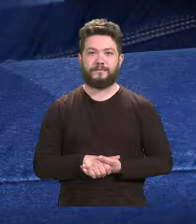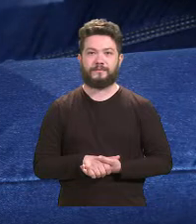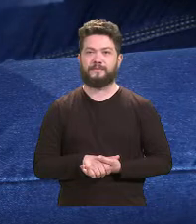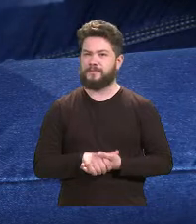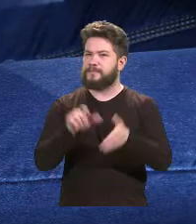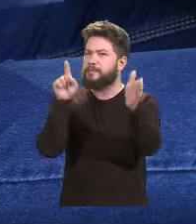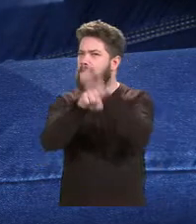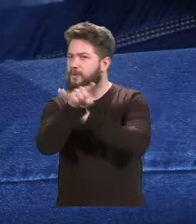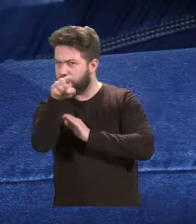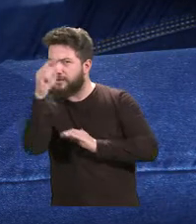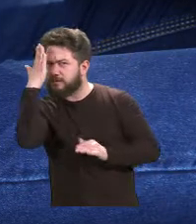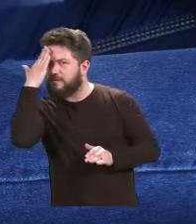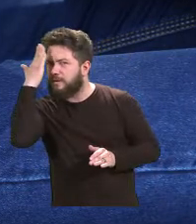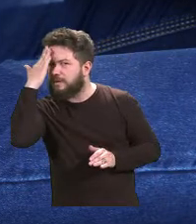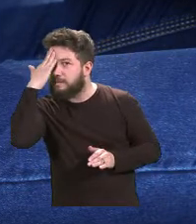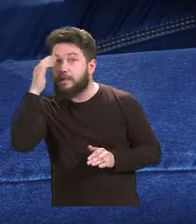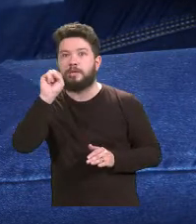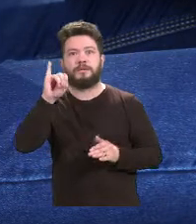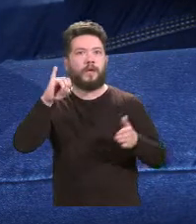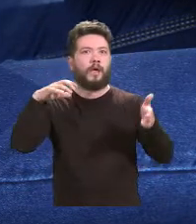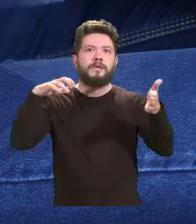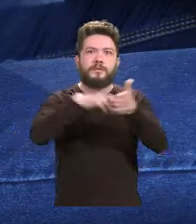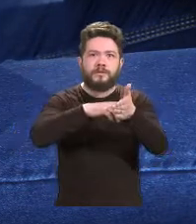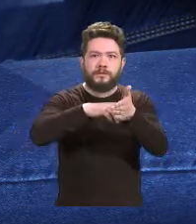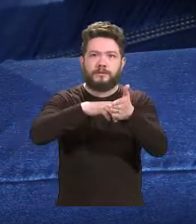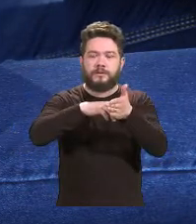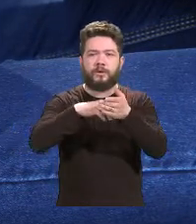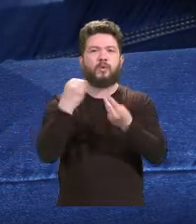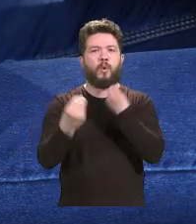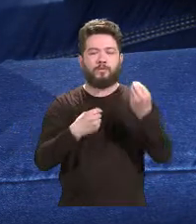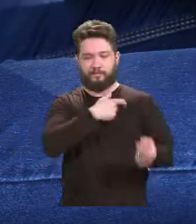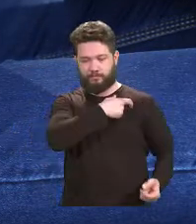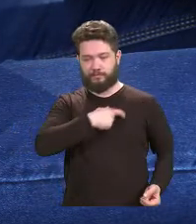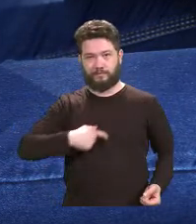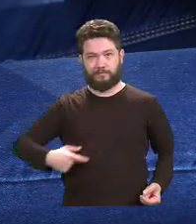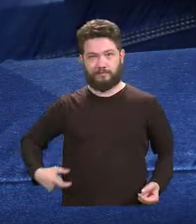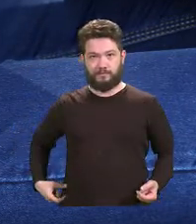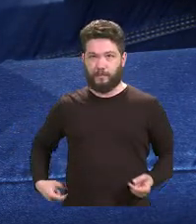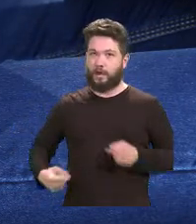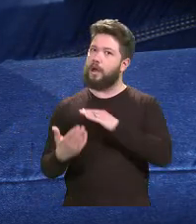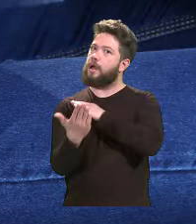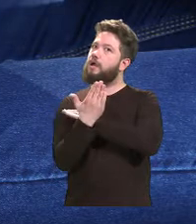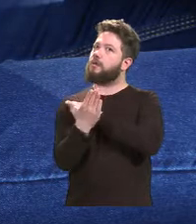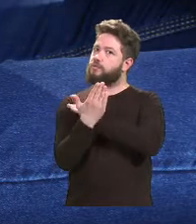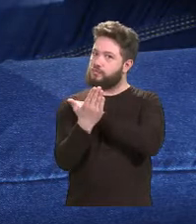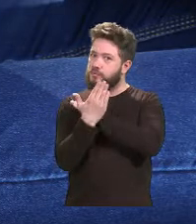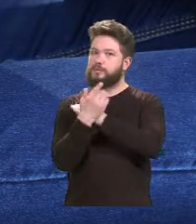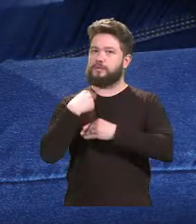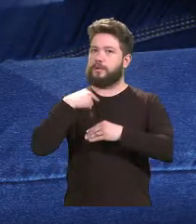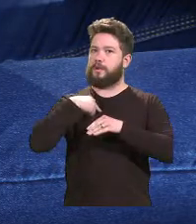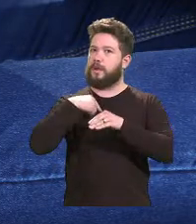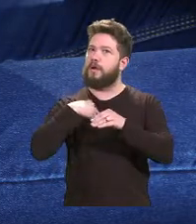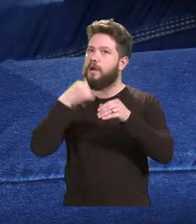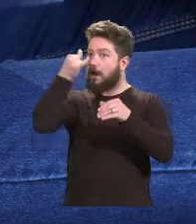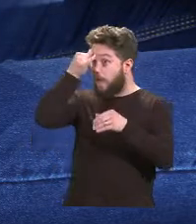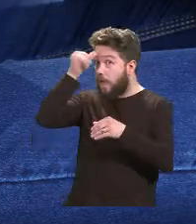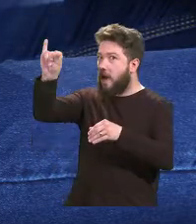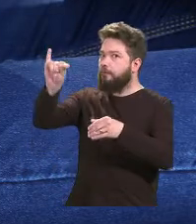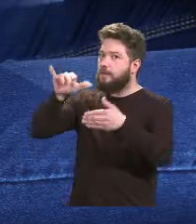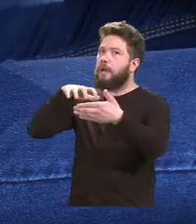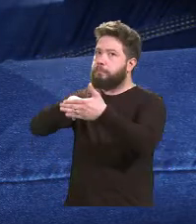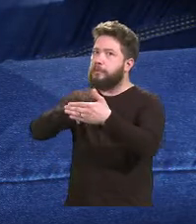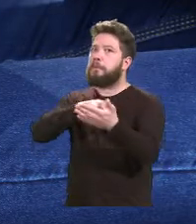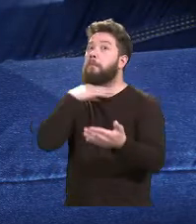Você sabia que, em caso de acidente, usar o cinto de segurança reduz o risco de morte das pessoas dos